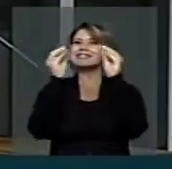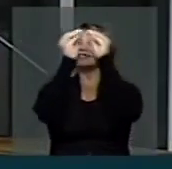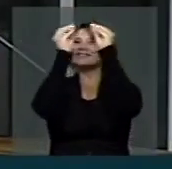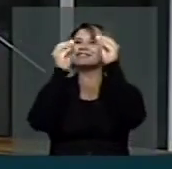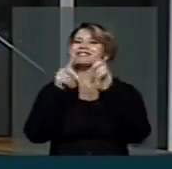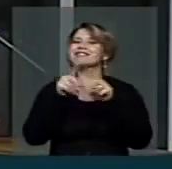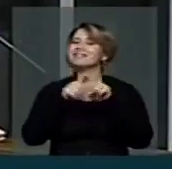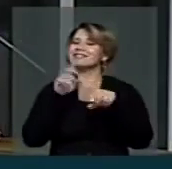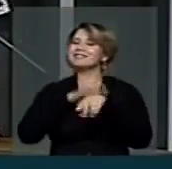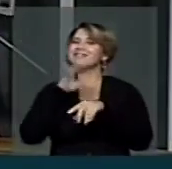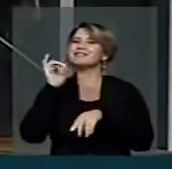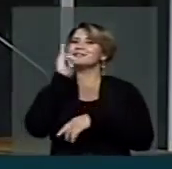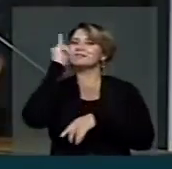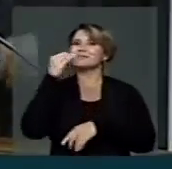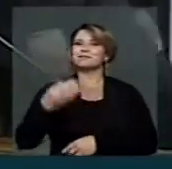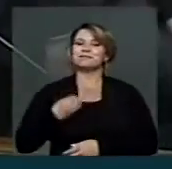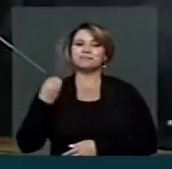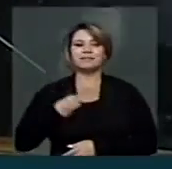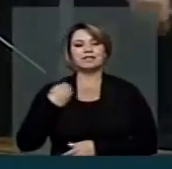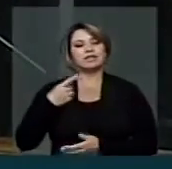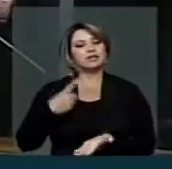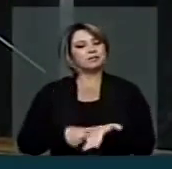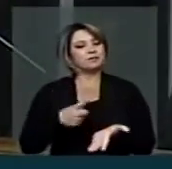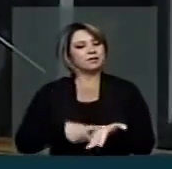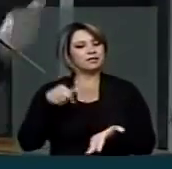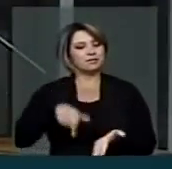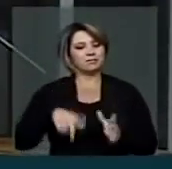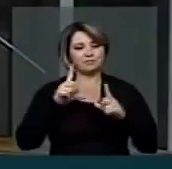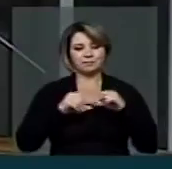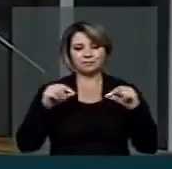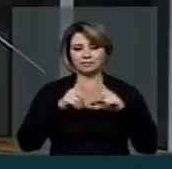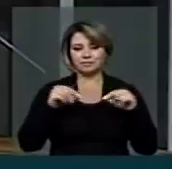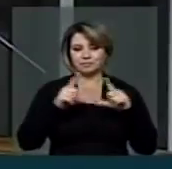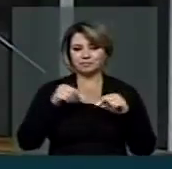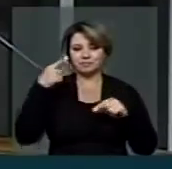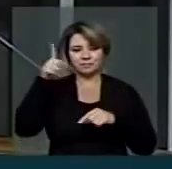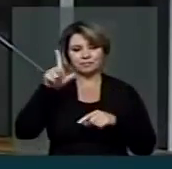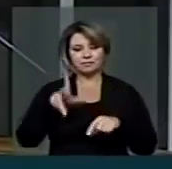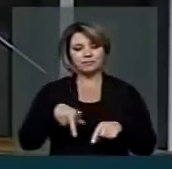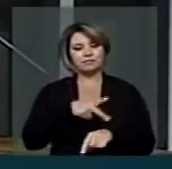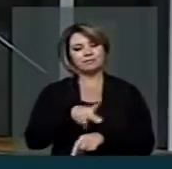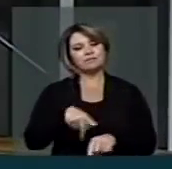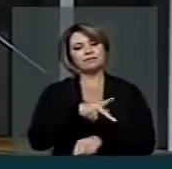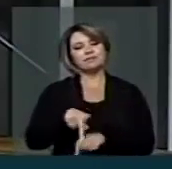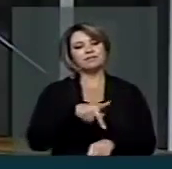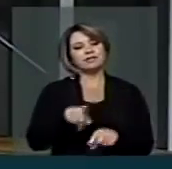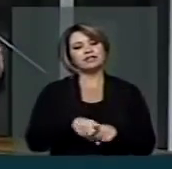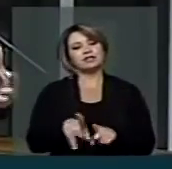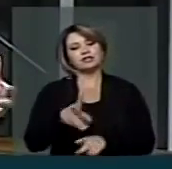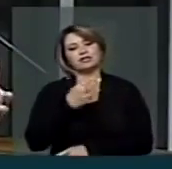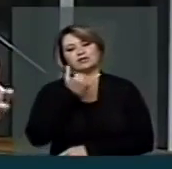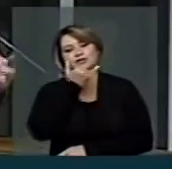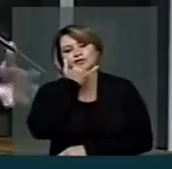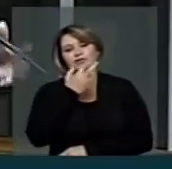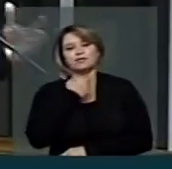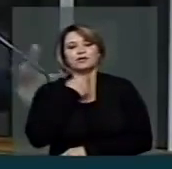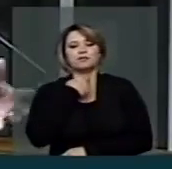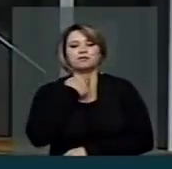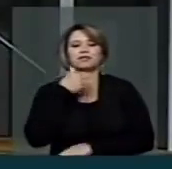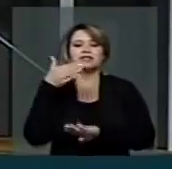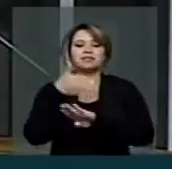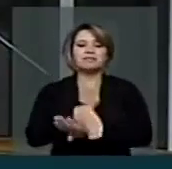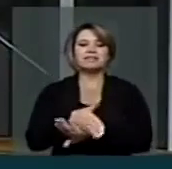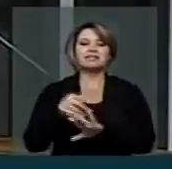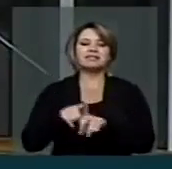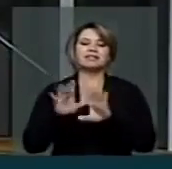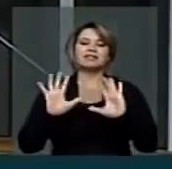dessas pessoas. Eu, por questões de agenda aqui em Brasília, e fora, inclusive, do país, não poderei estar lá, presente nesses